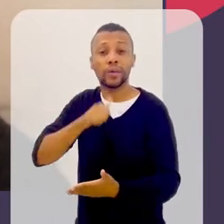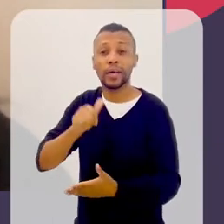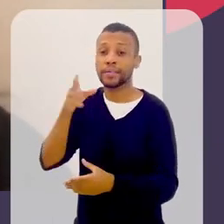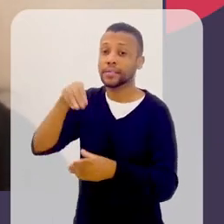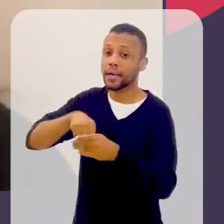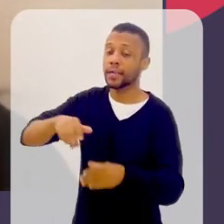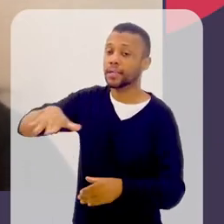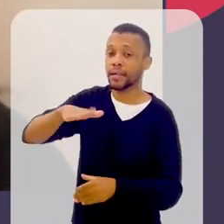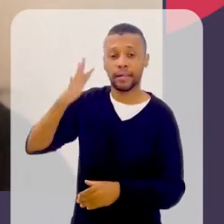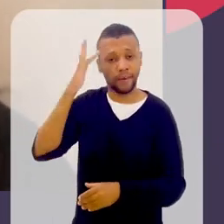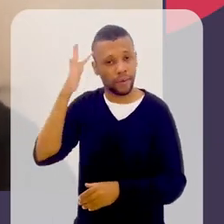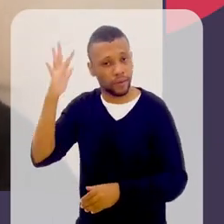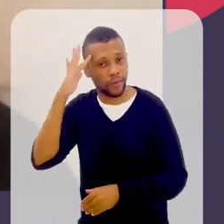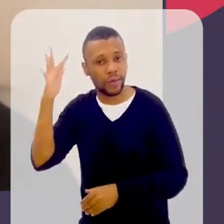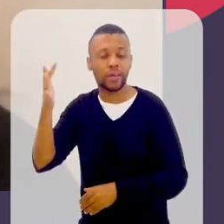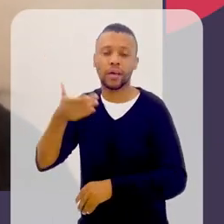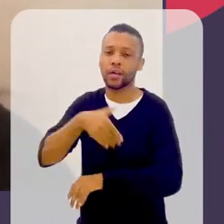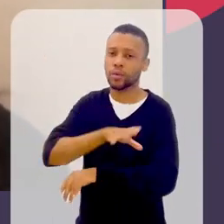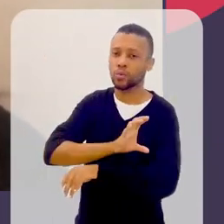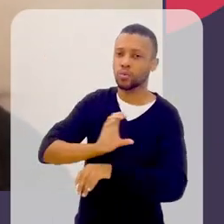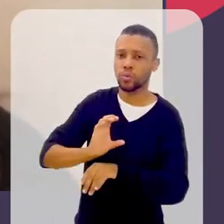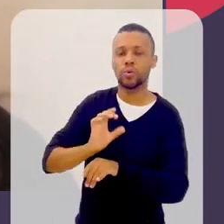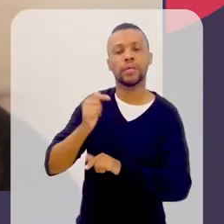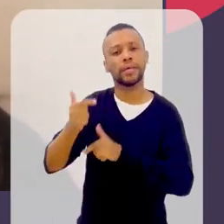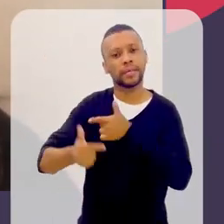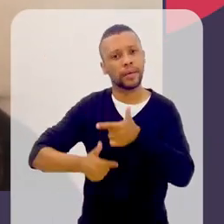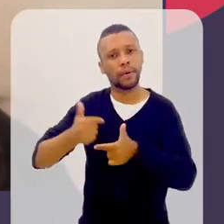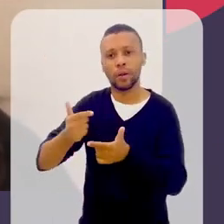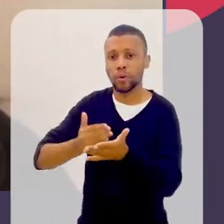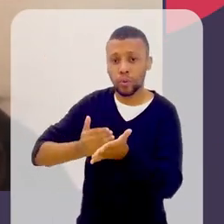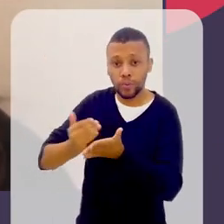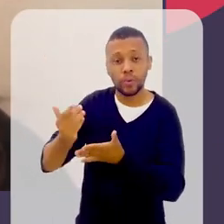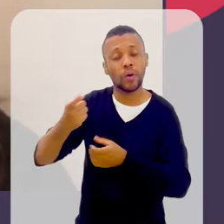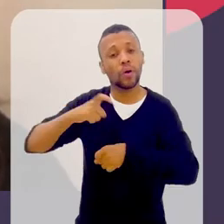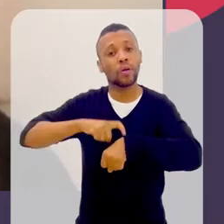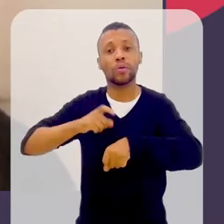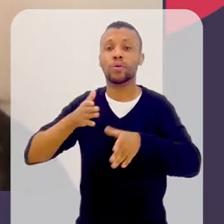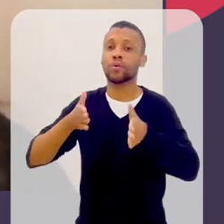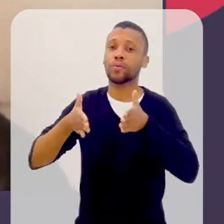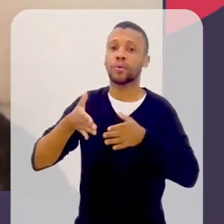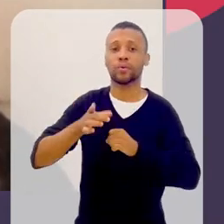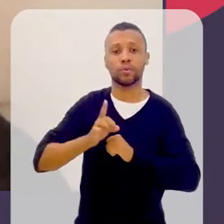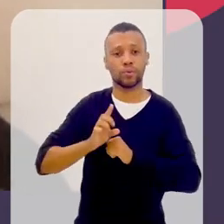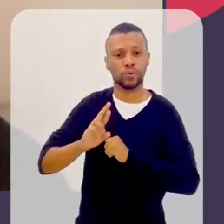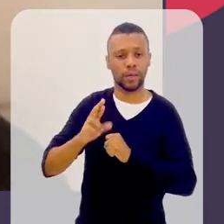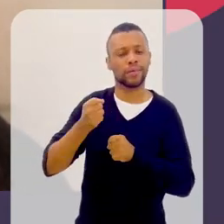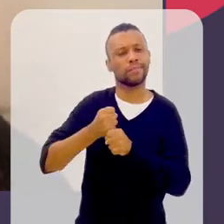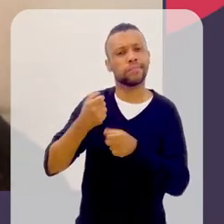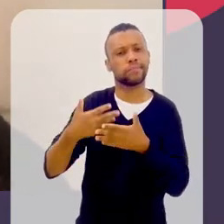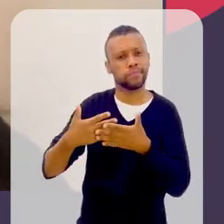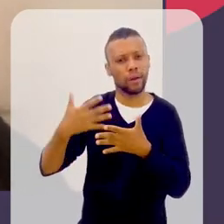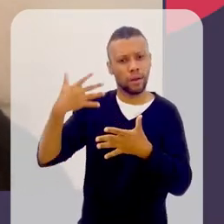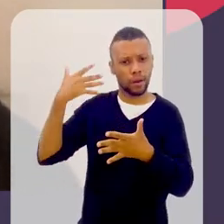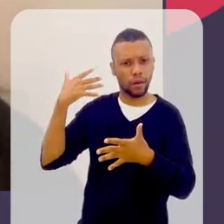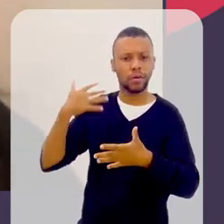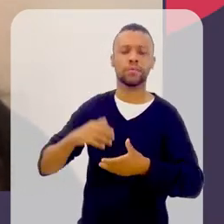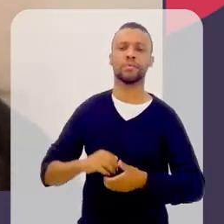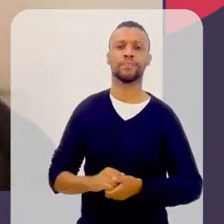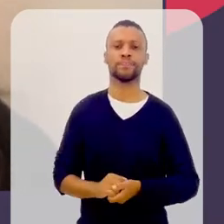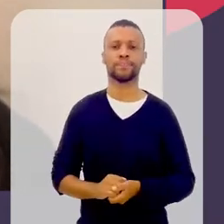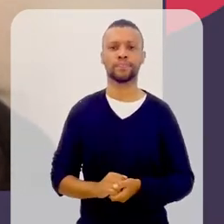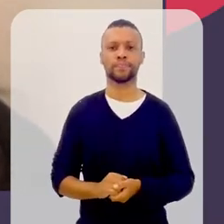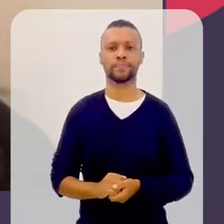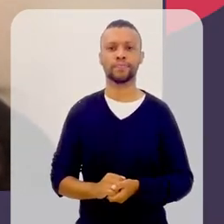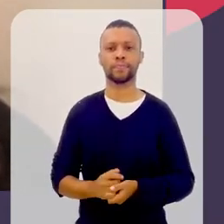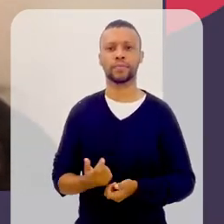Então, esse trabalho todo começou durante o meu doutorado, já faz alguns anos, que